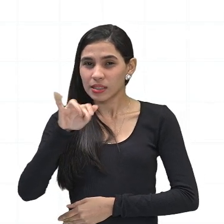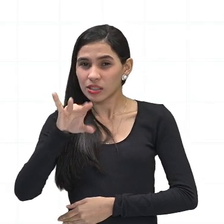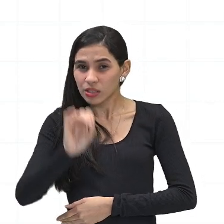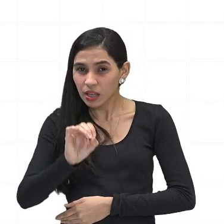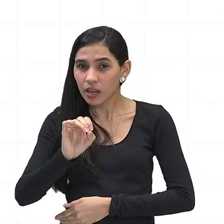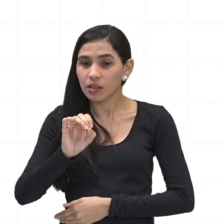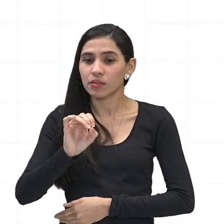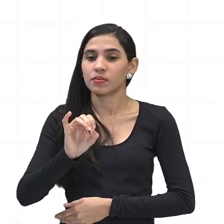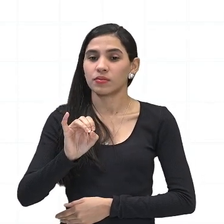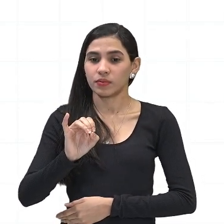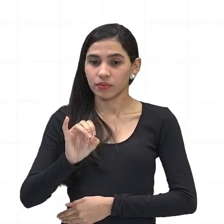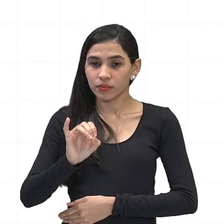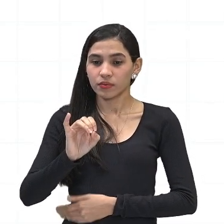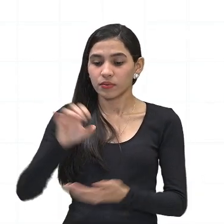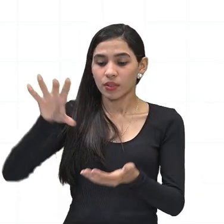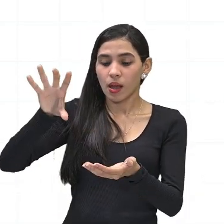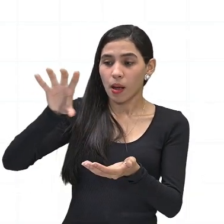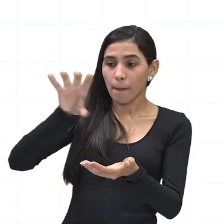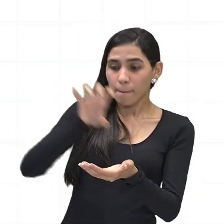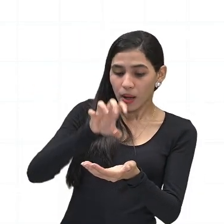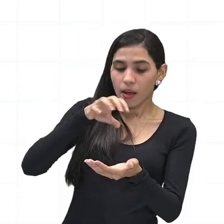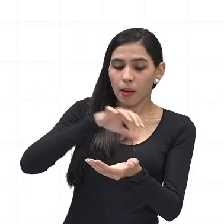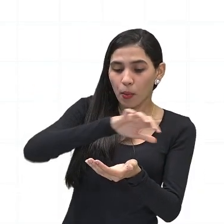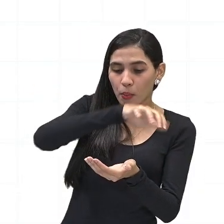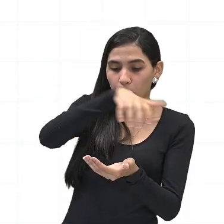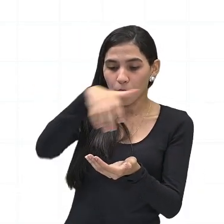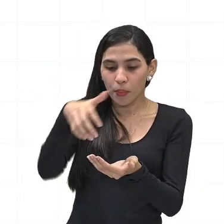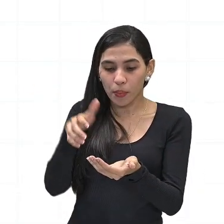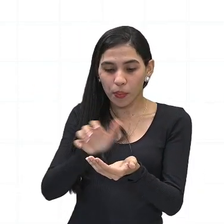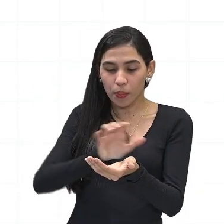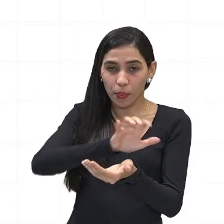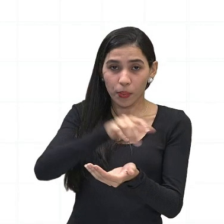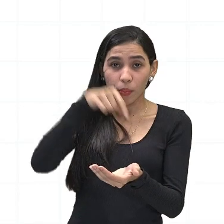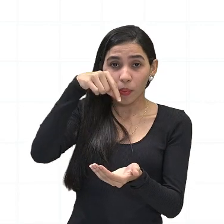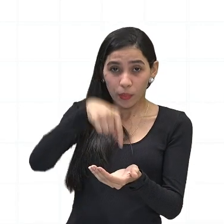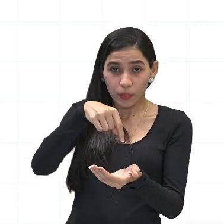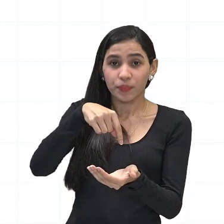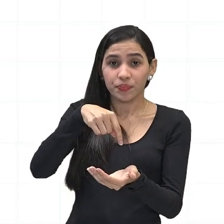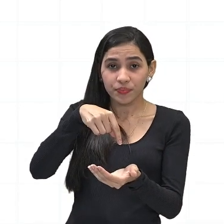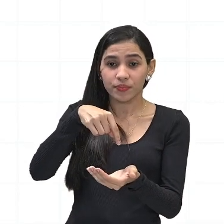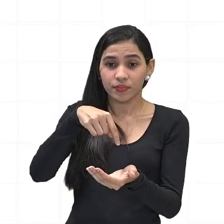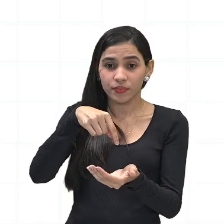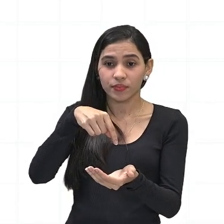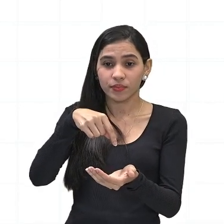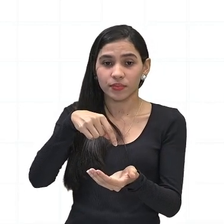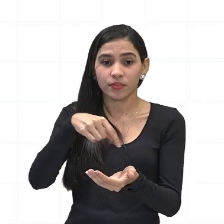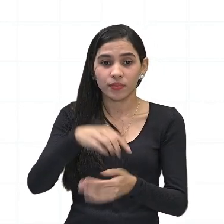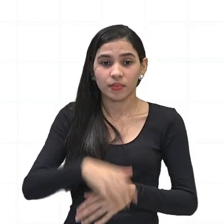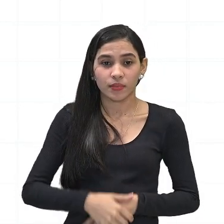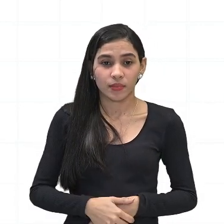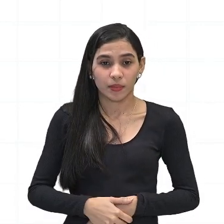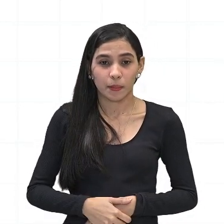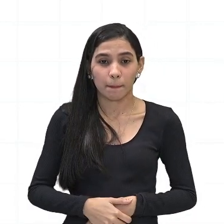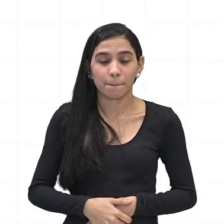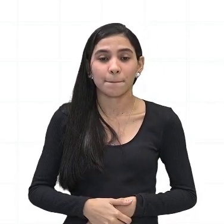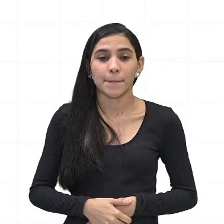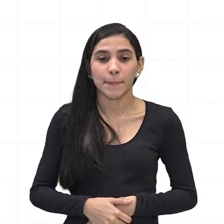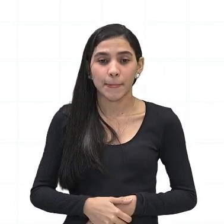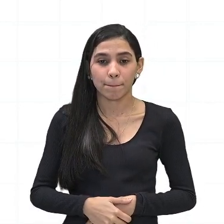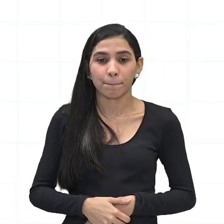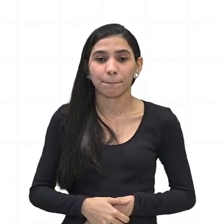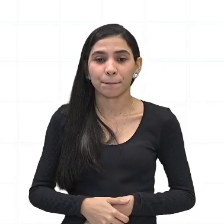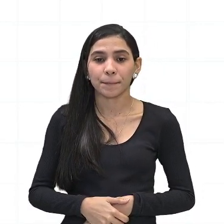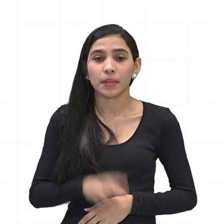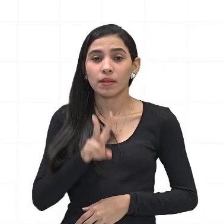estão na atmosfera, né? E assim, esses moléculas de oxigênio, eles